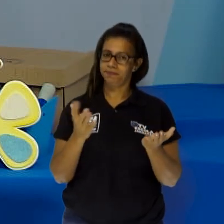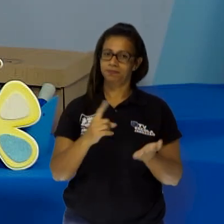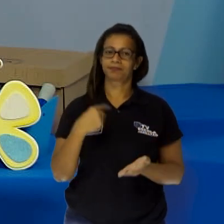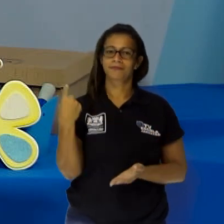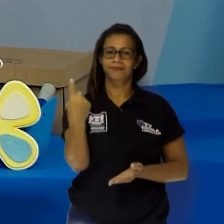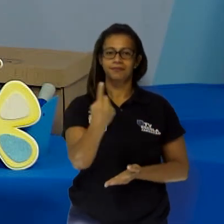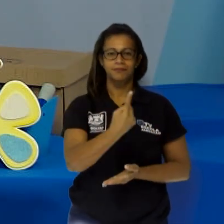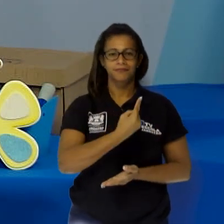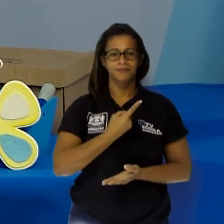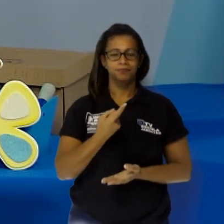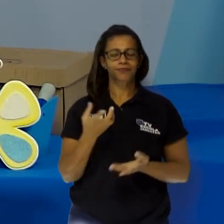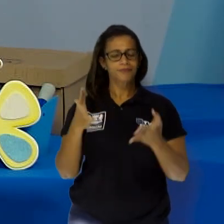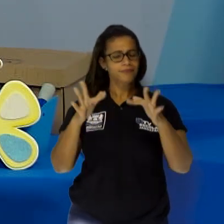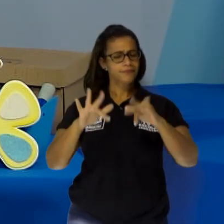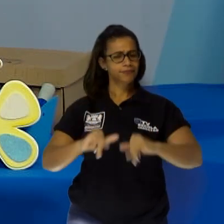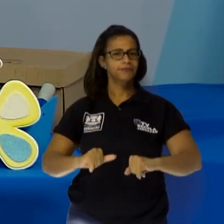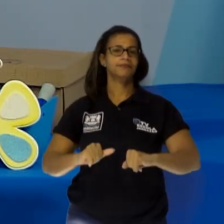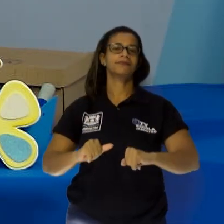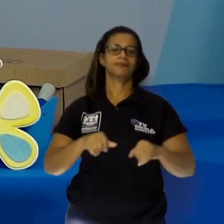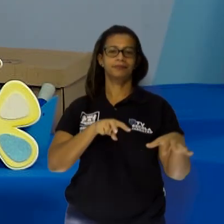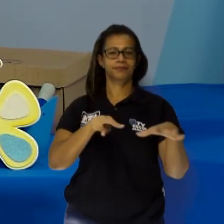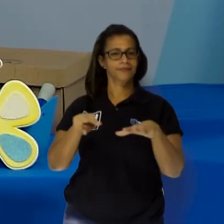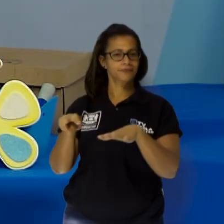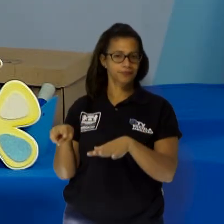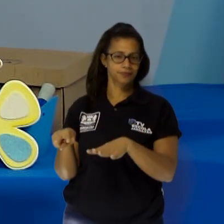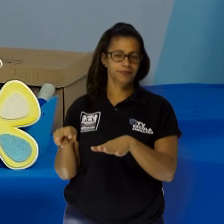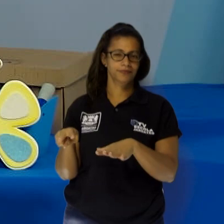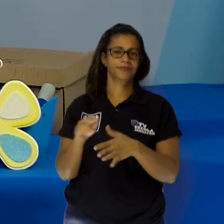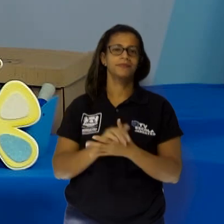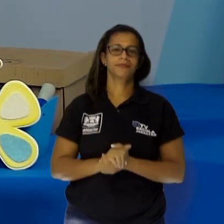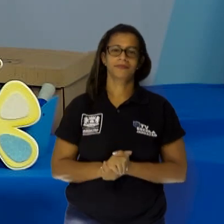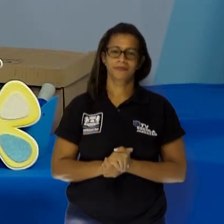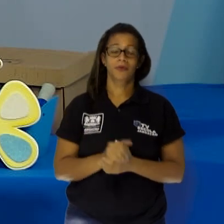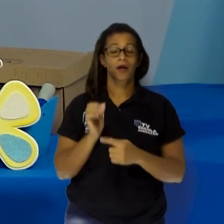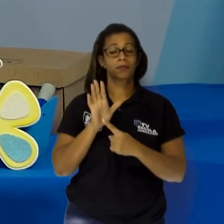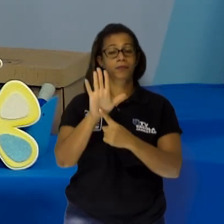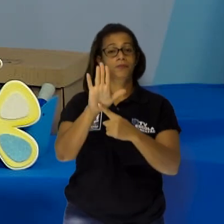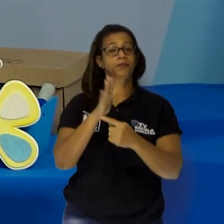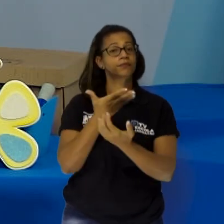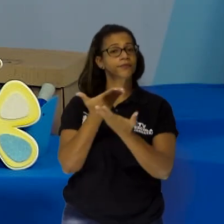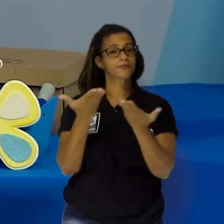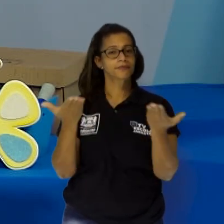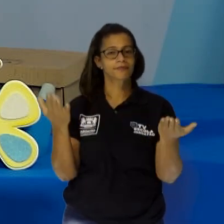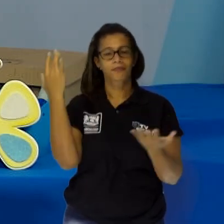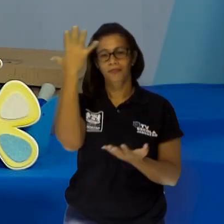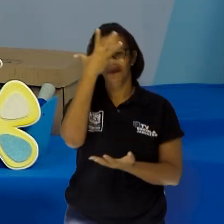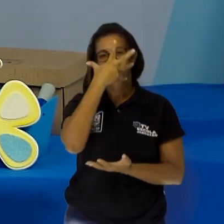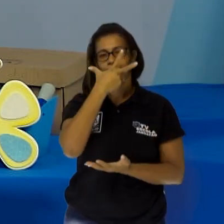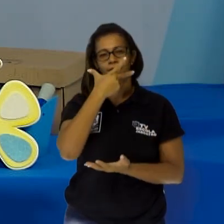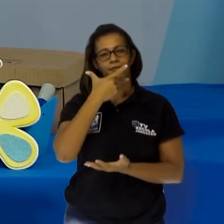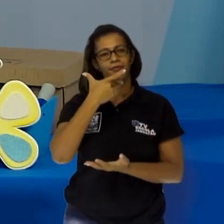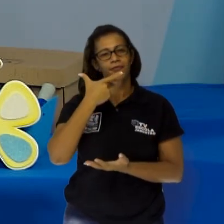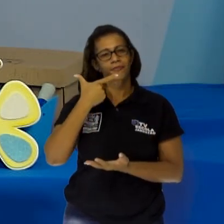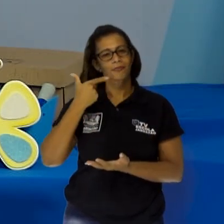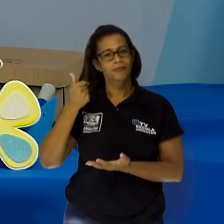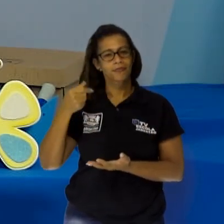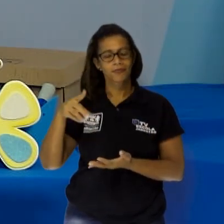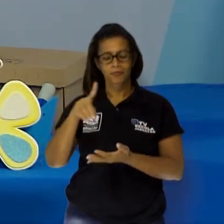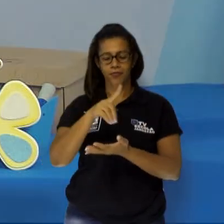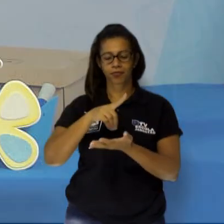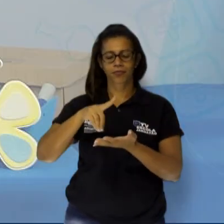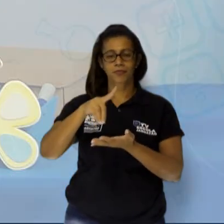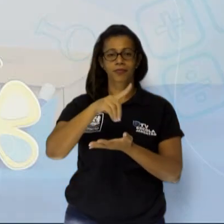concluir essa semana. E para isso eu queria mostrar a vocês a linda capa deste CD. Presta bem atenção.